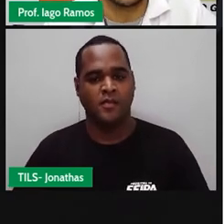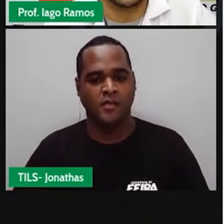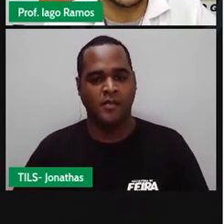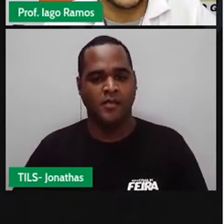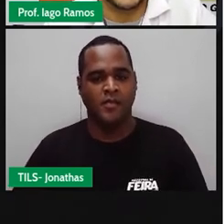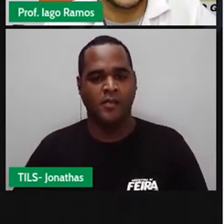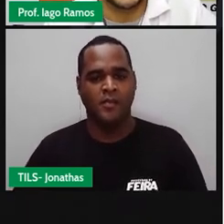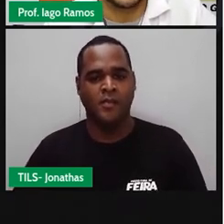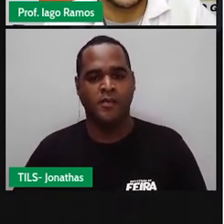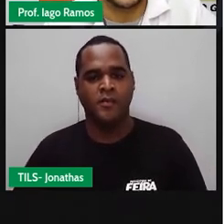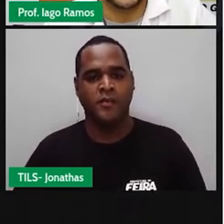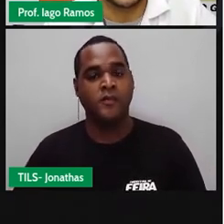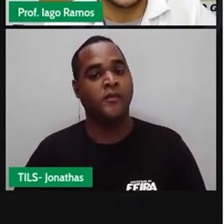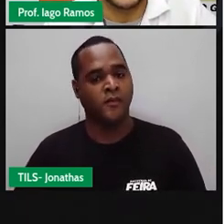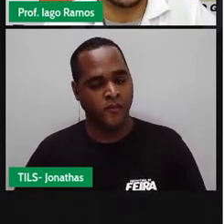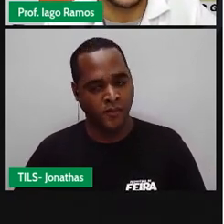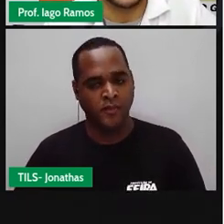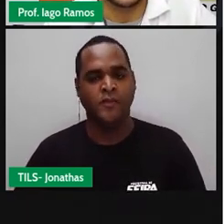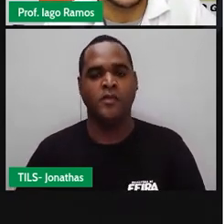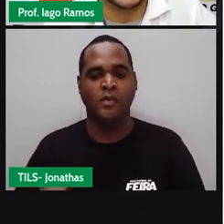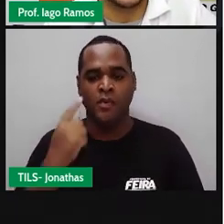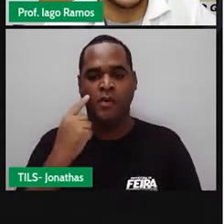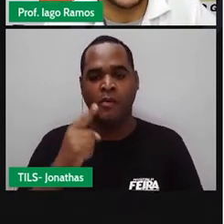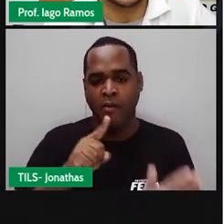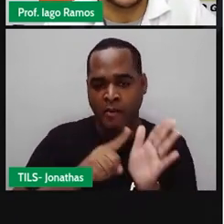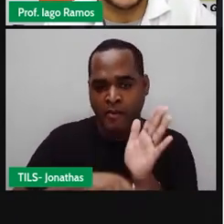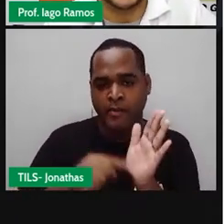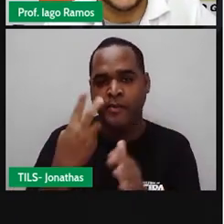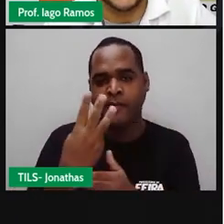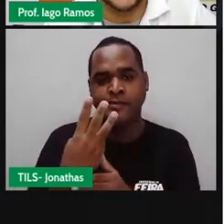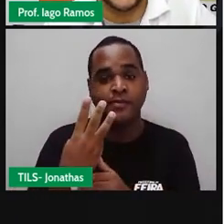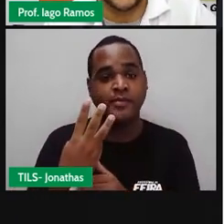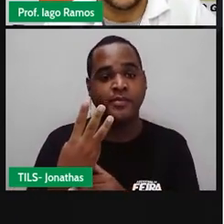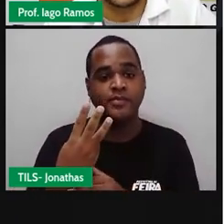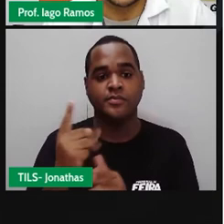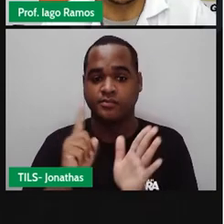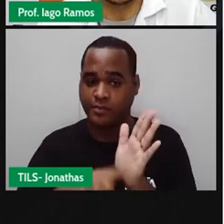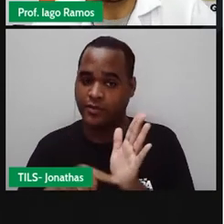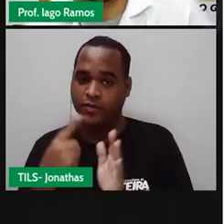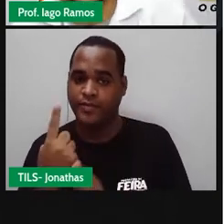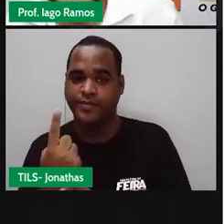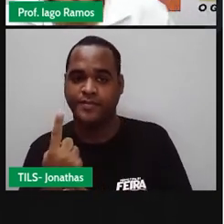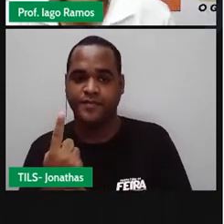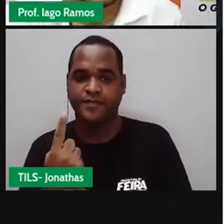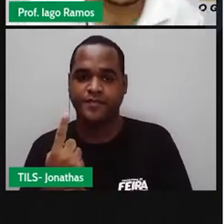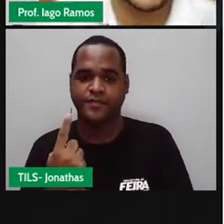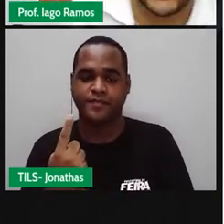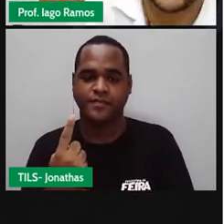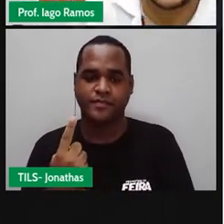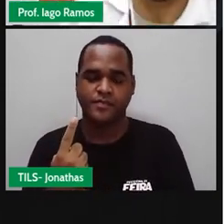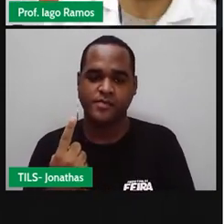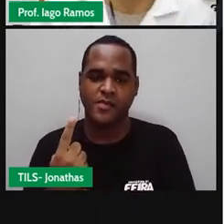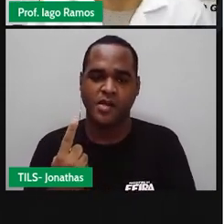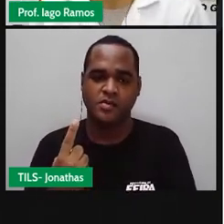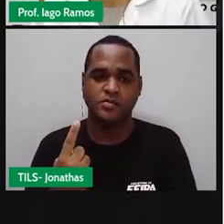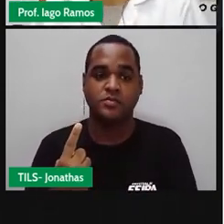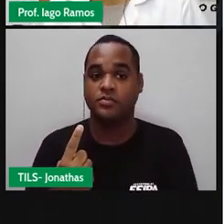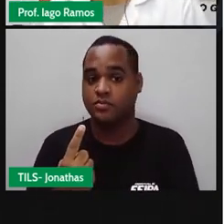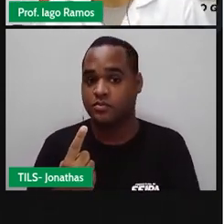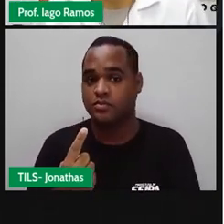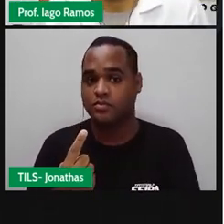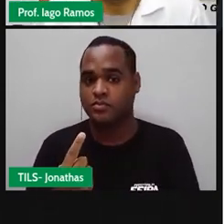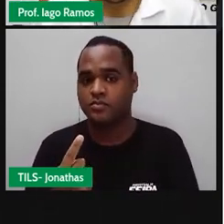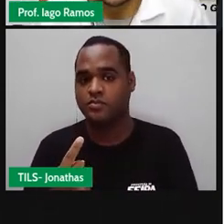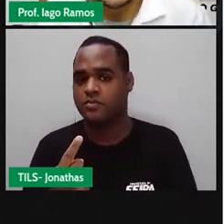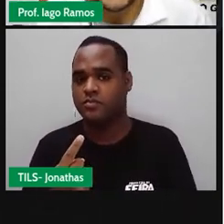Com números negativos, eu gosto sempre de usar a temperatura. Onde é que está mais frio? No lugar que está fazendo